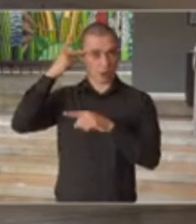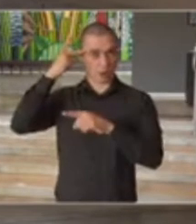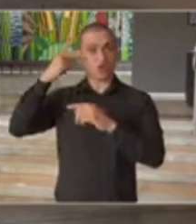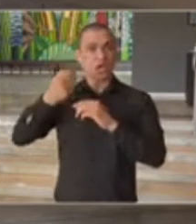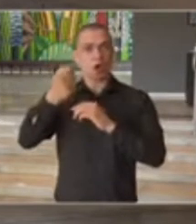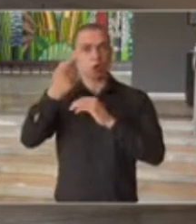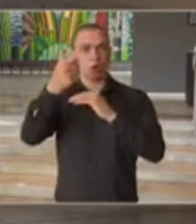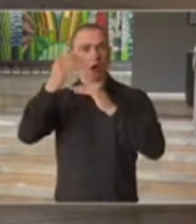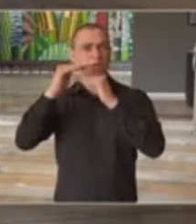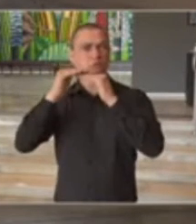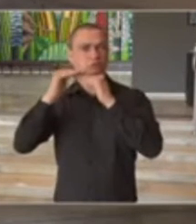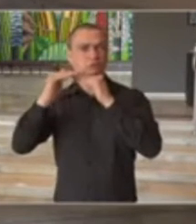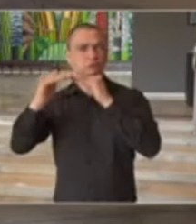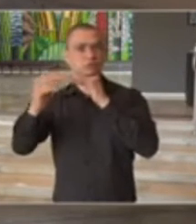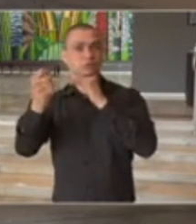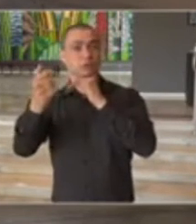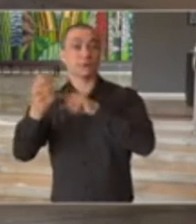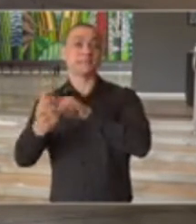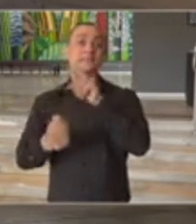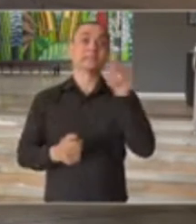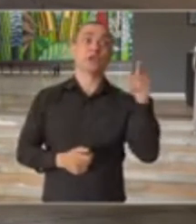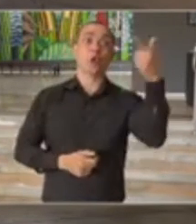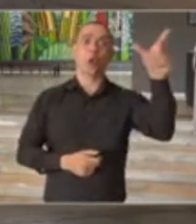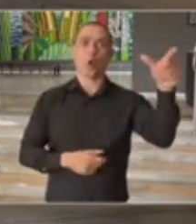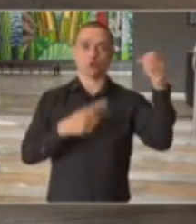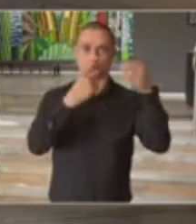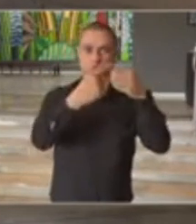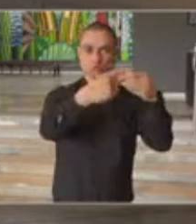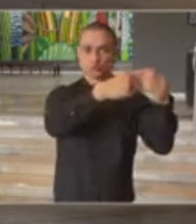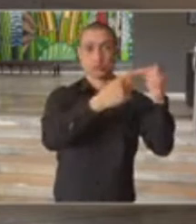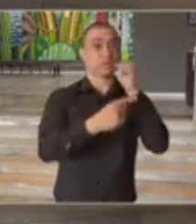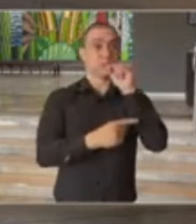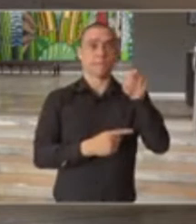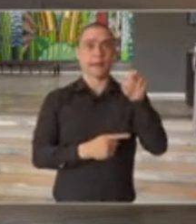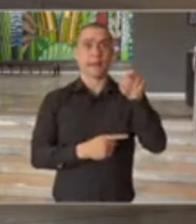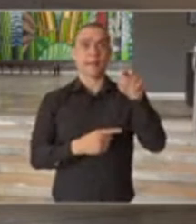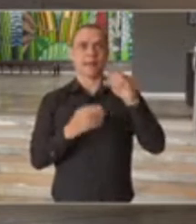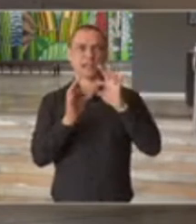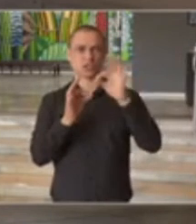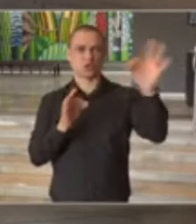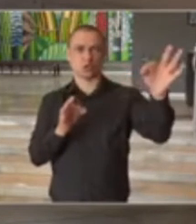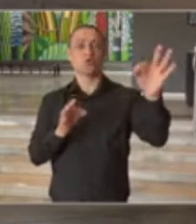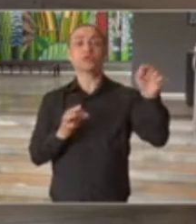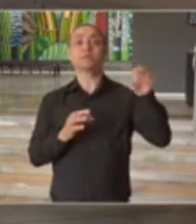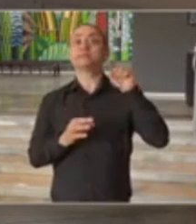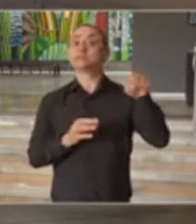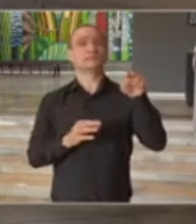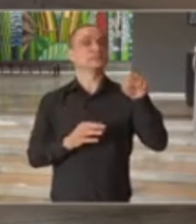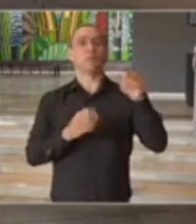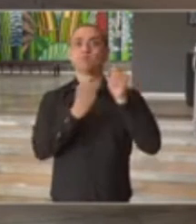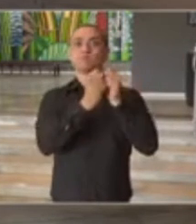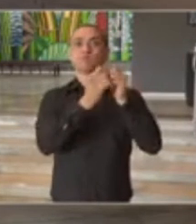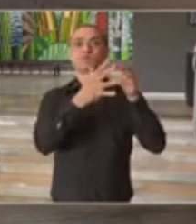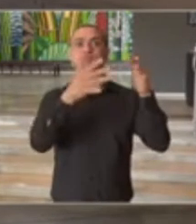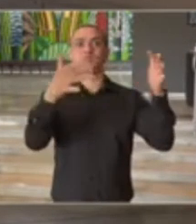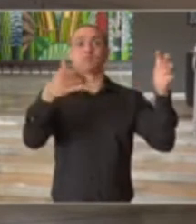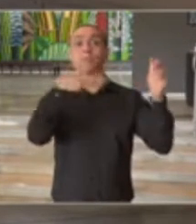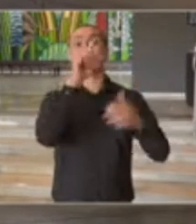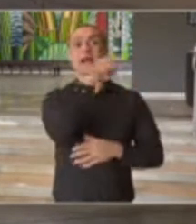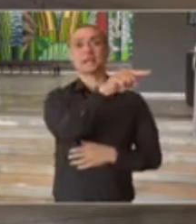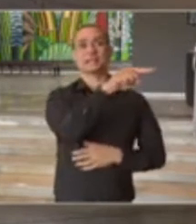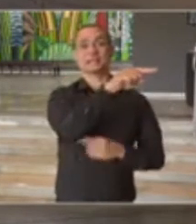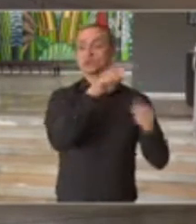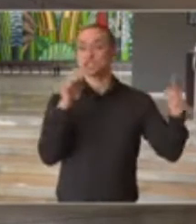estabilização. Agora, quando pegamos alguns municípios um pouco mais à frente, o número de casos está subindo. Por